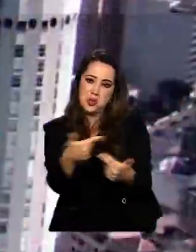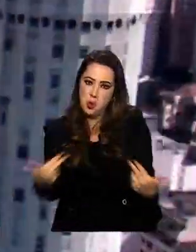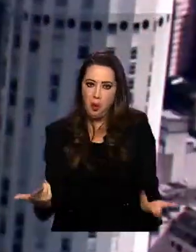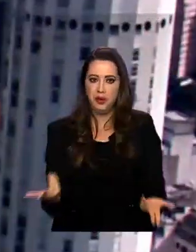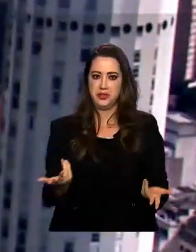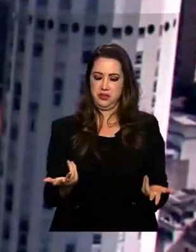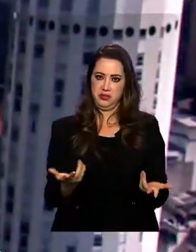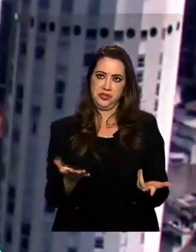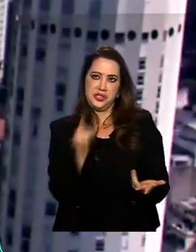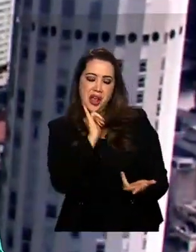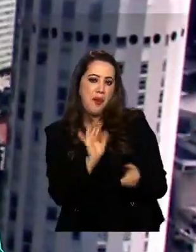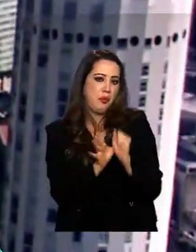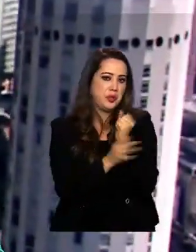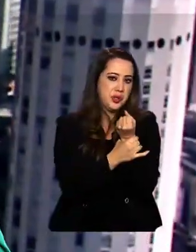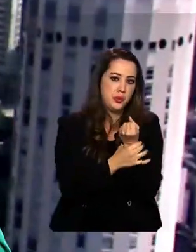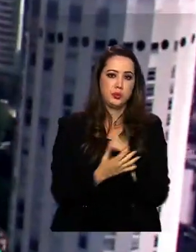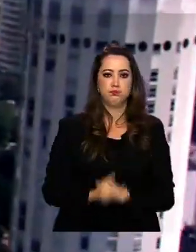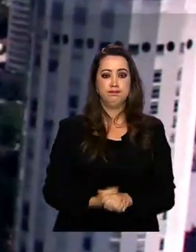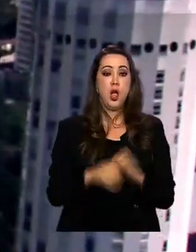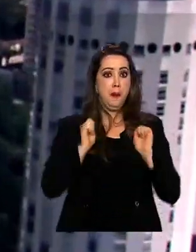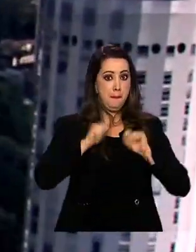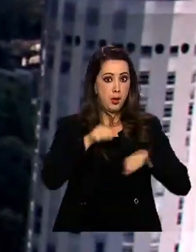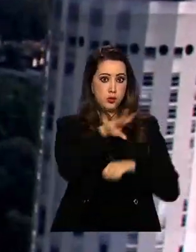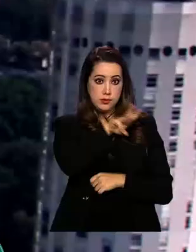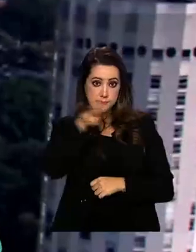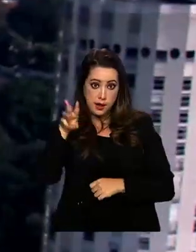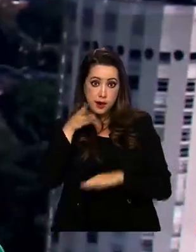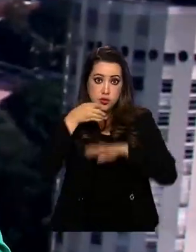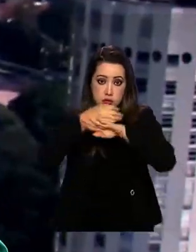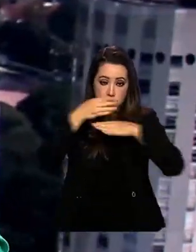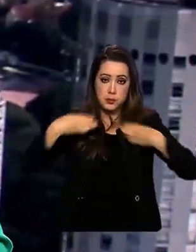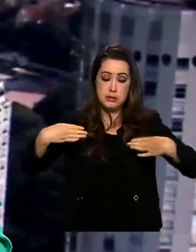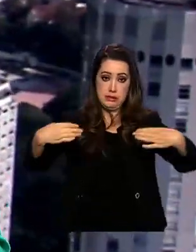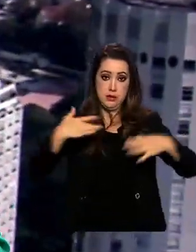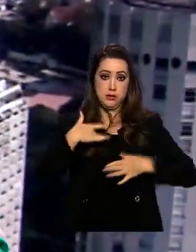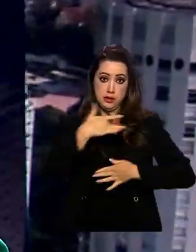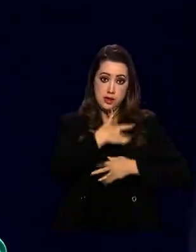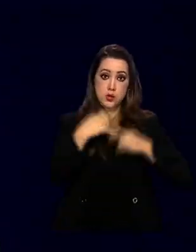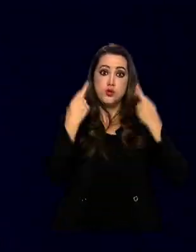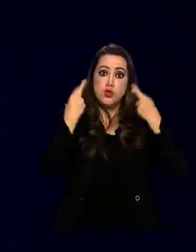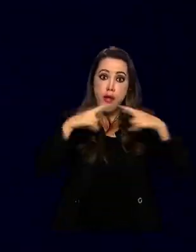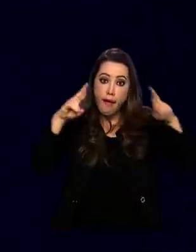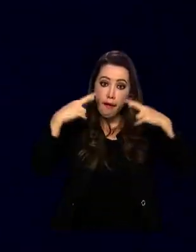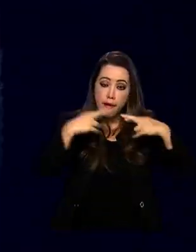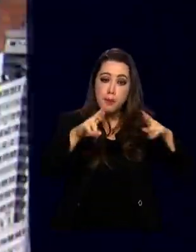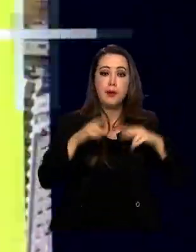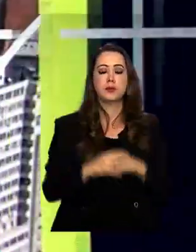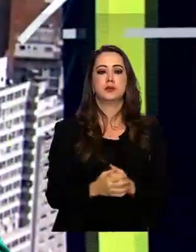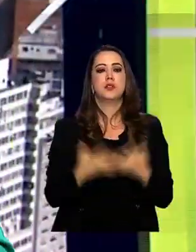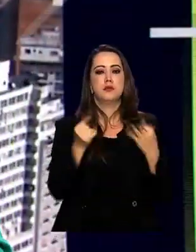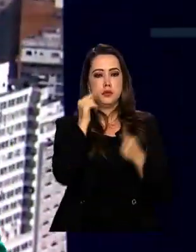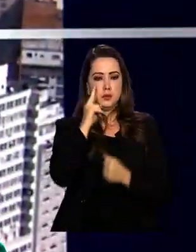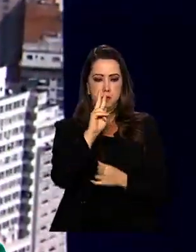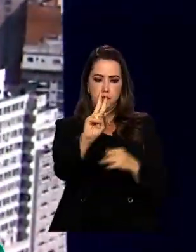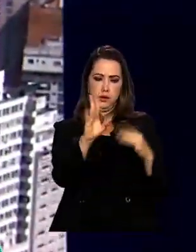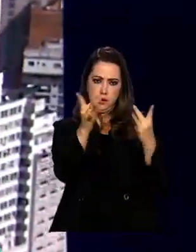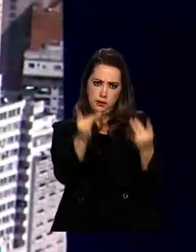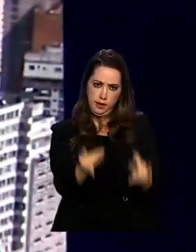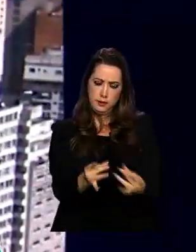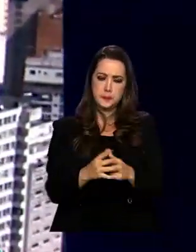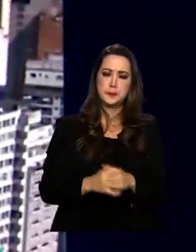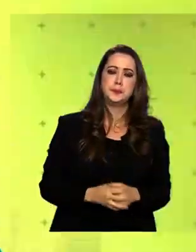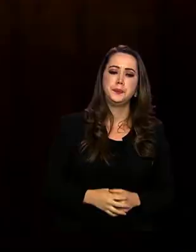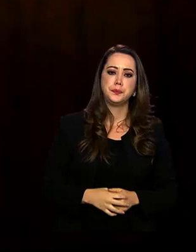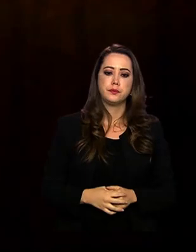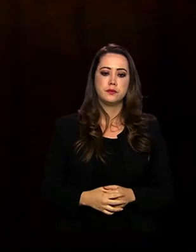A plataforma pode ser acessada no site do Ministério. Vamos ver o que a ministra Tereza Cristina falou sobre a nova ferramenta.